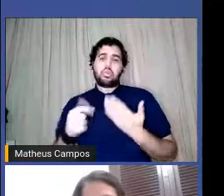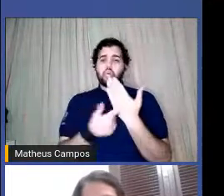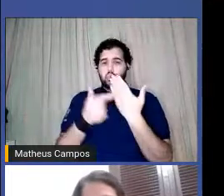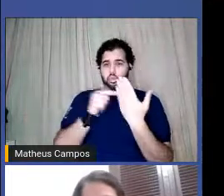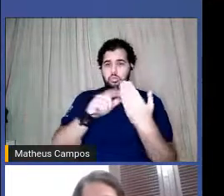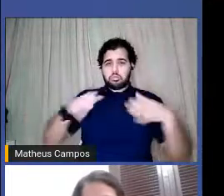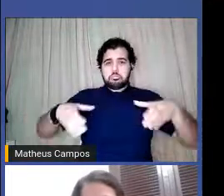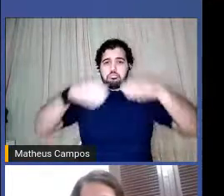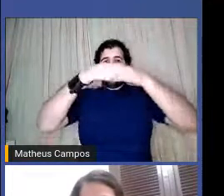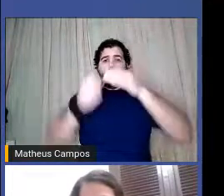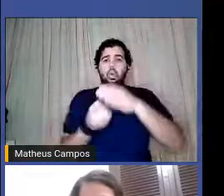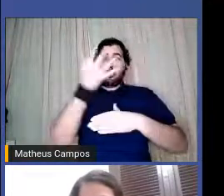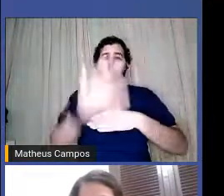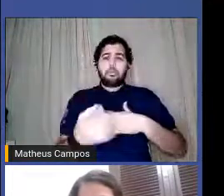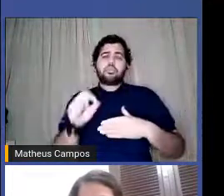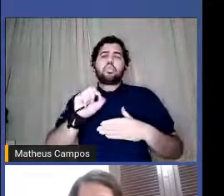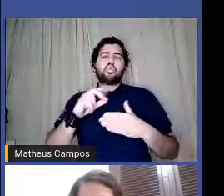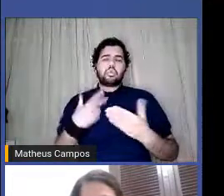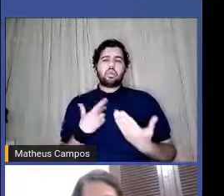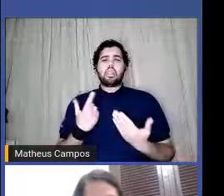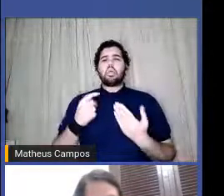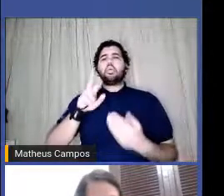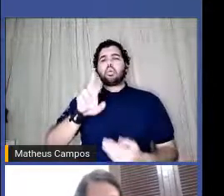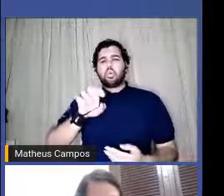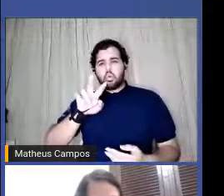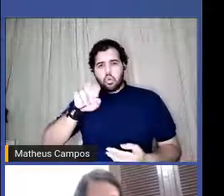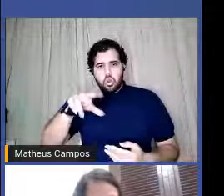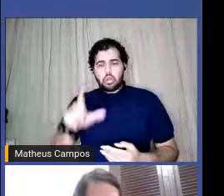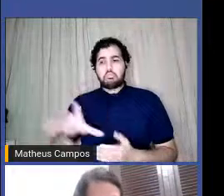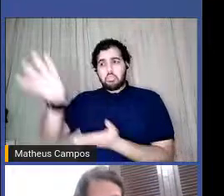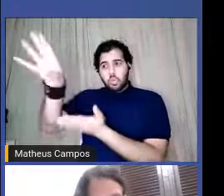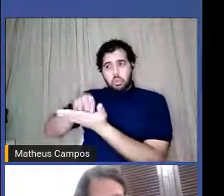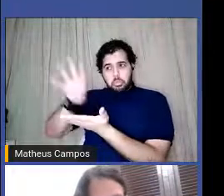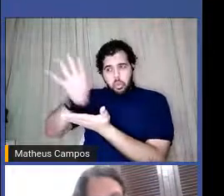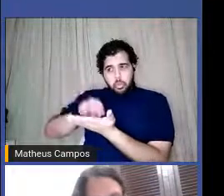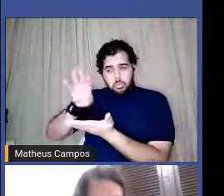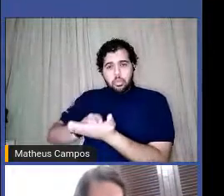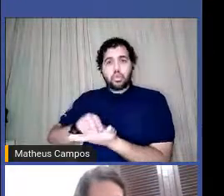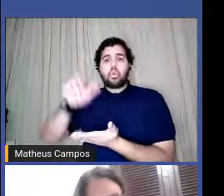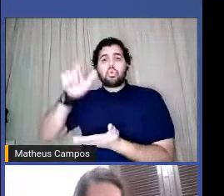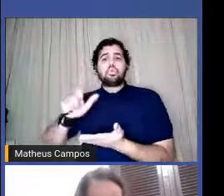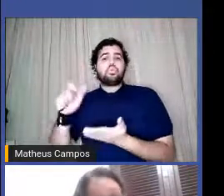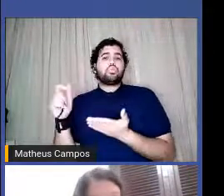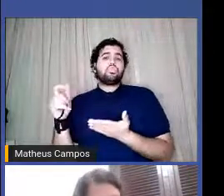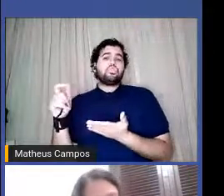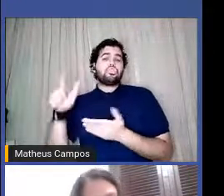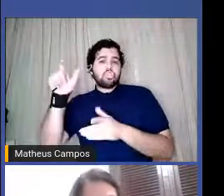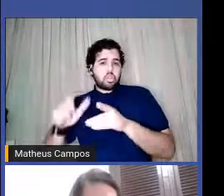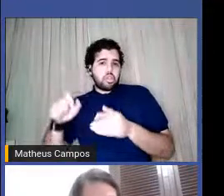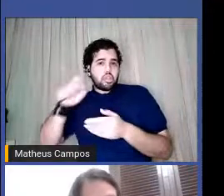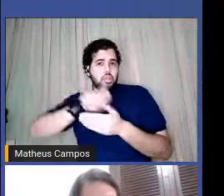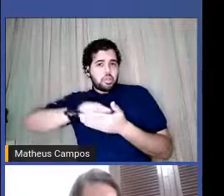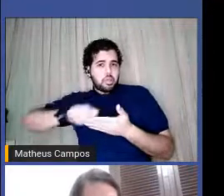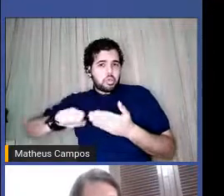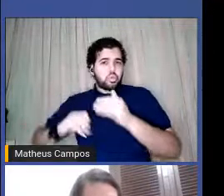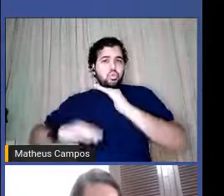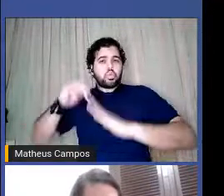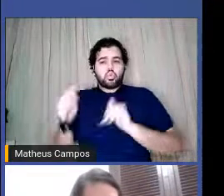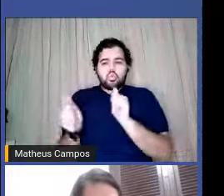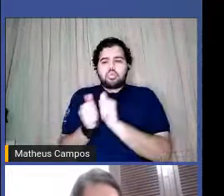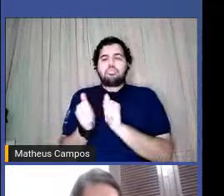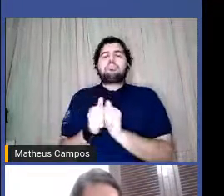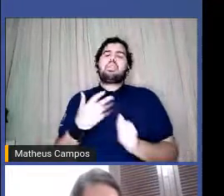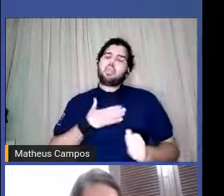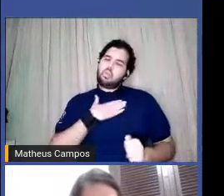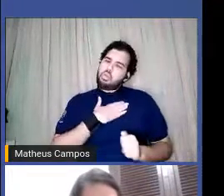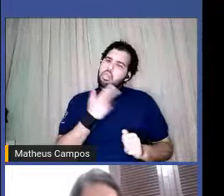as nossas referências de escritoras que a gente lê estão do nosso lado, e eu gosto de marcar isso,